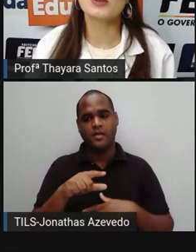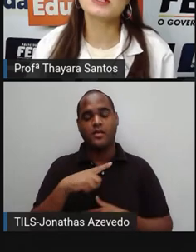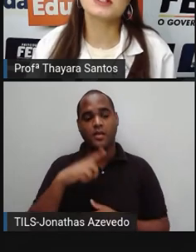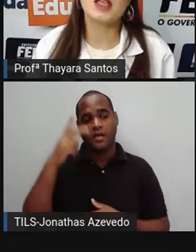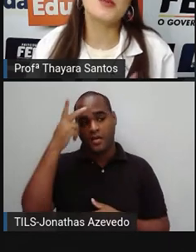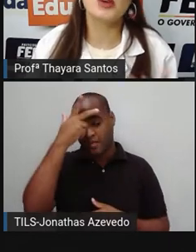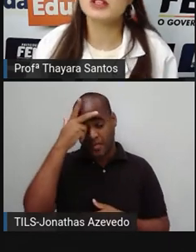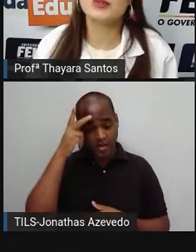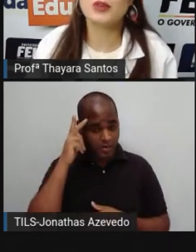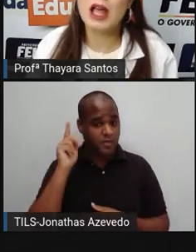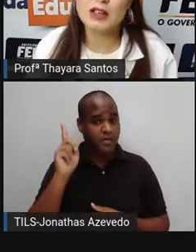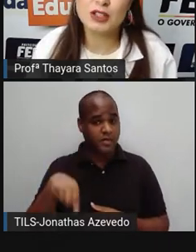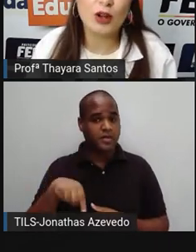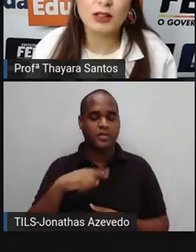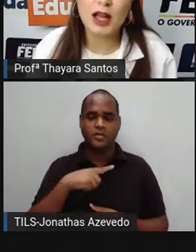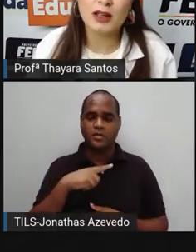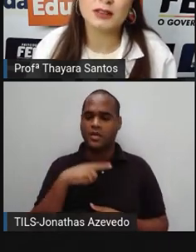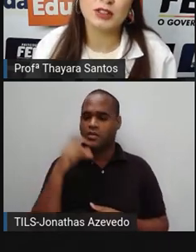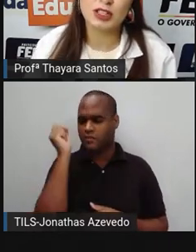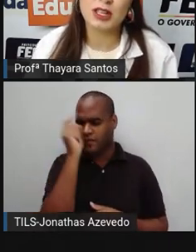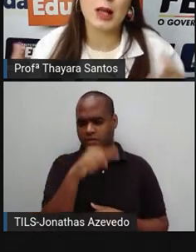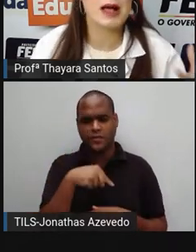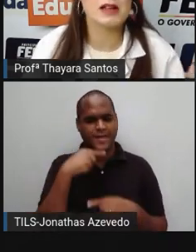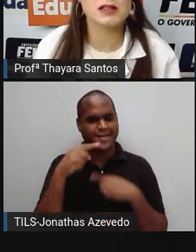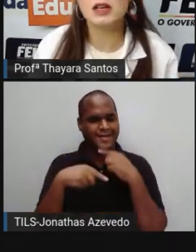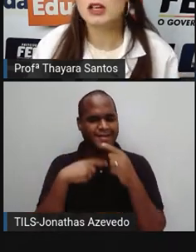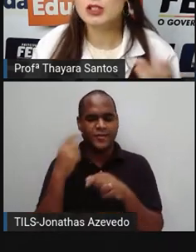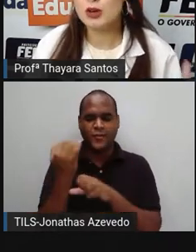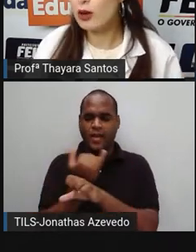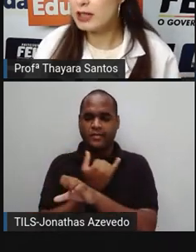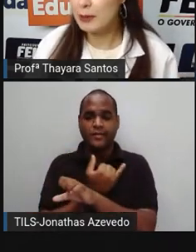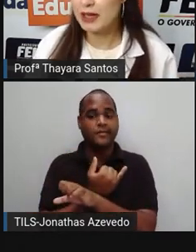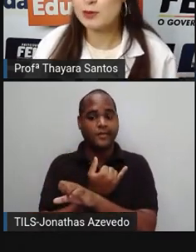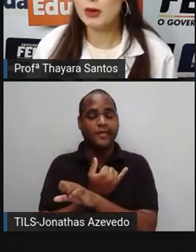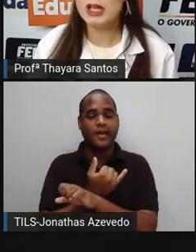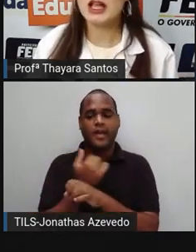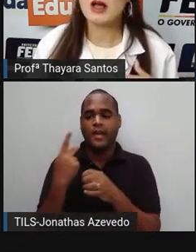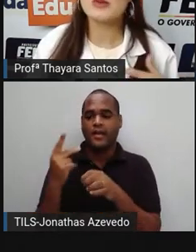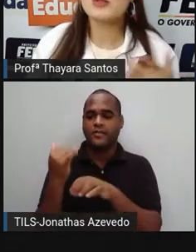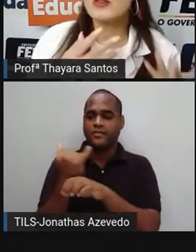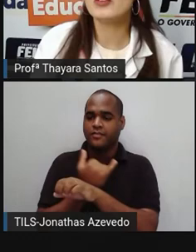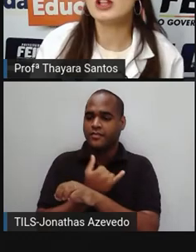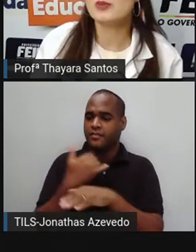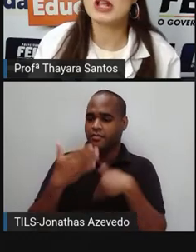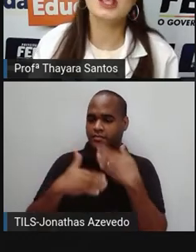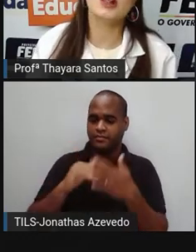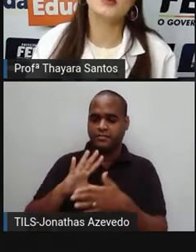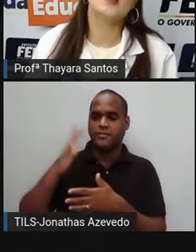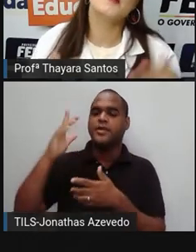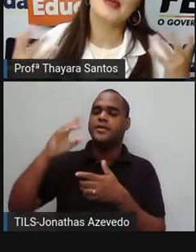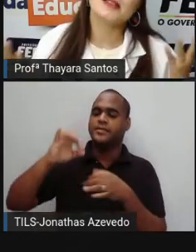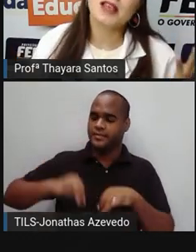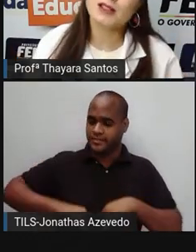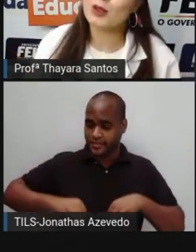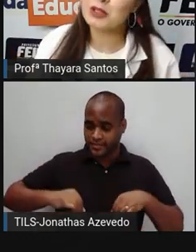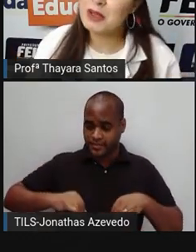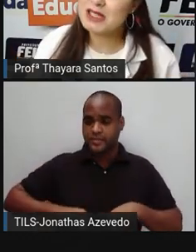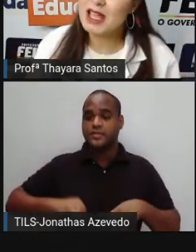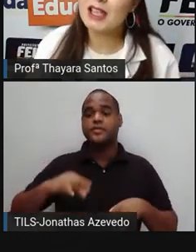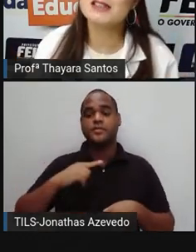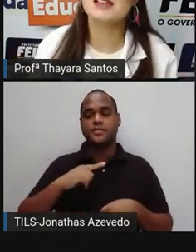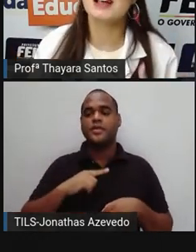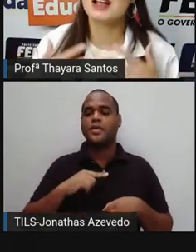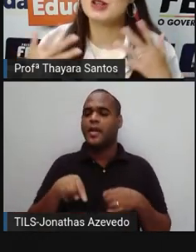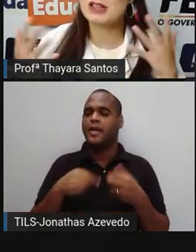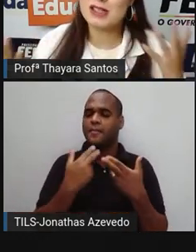tem pessoas que têm muita dificuldade de engordar, de ganhar massa, de engordar mesmo, e acabam sofrendo por aquilo. Mas é só ter